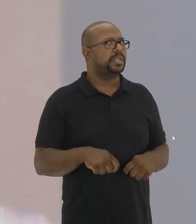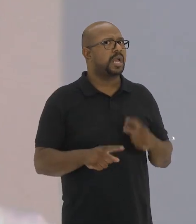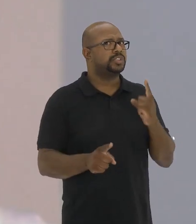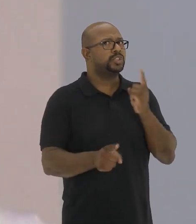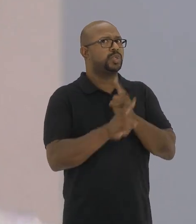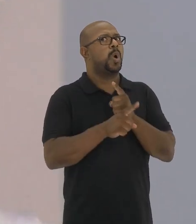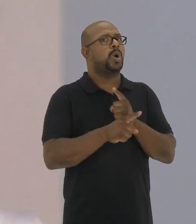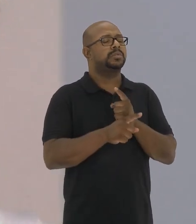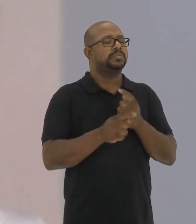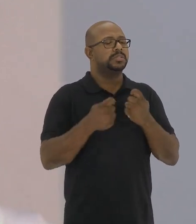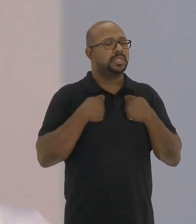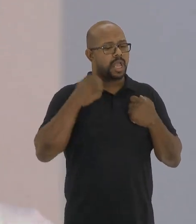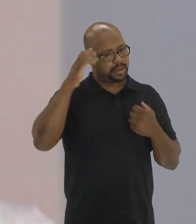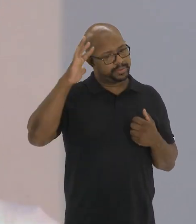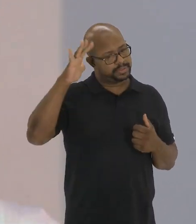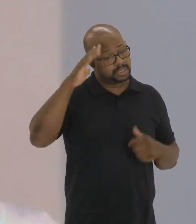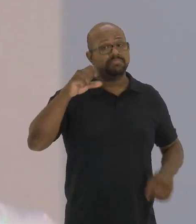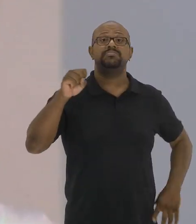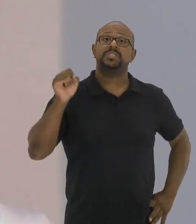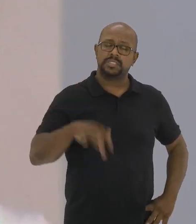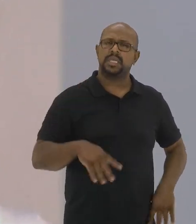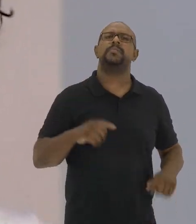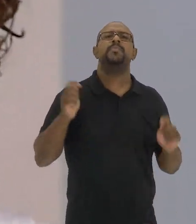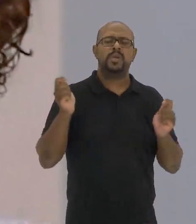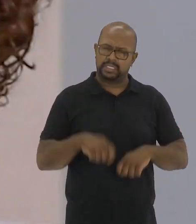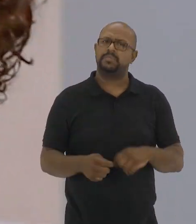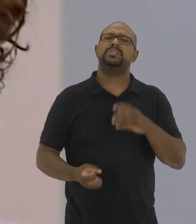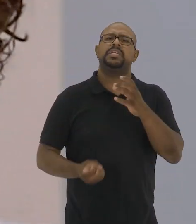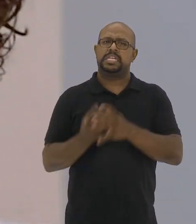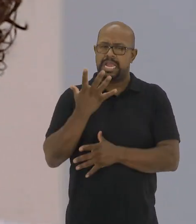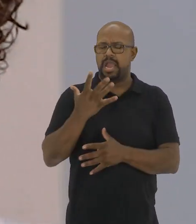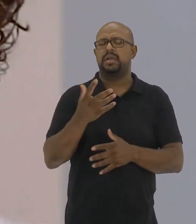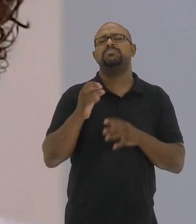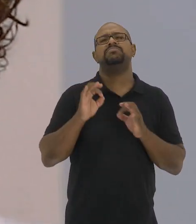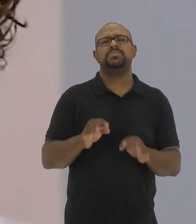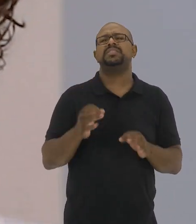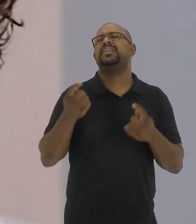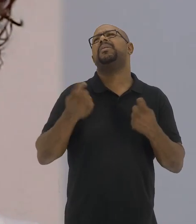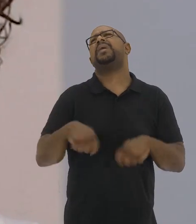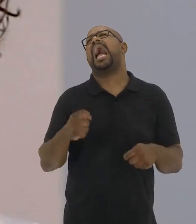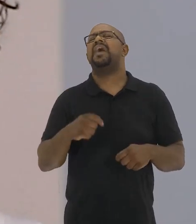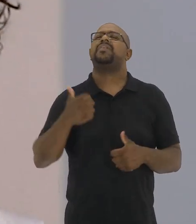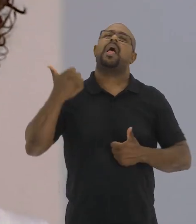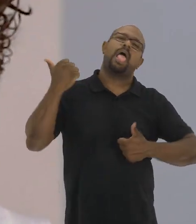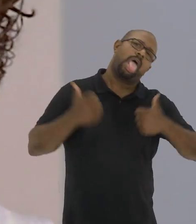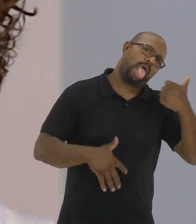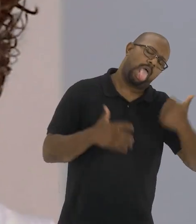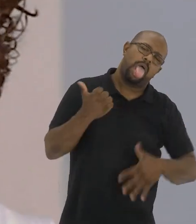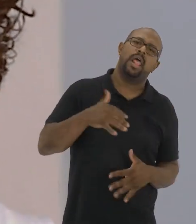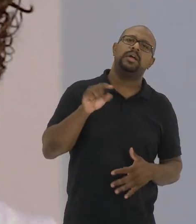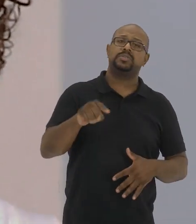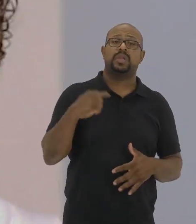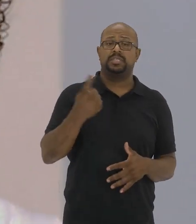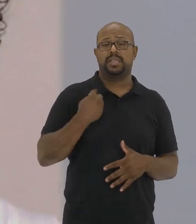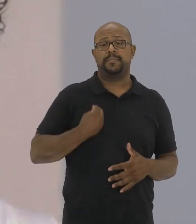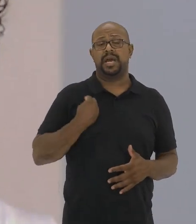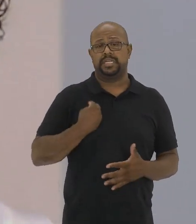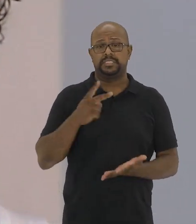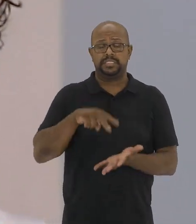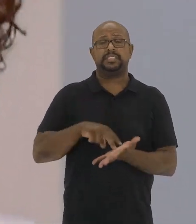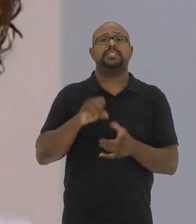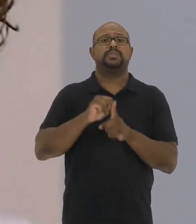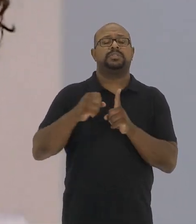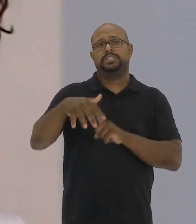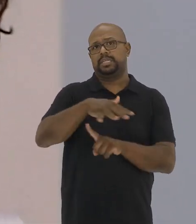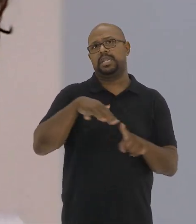possibilidade de encontro nos possibilita pensar que, sim, podemos criar, sem mais justificar nossa